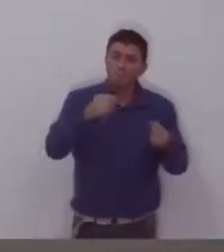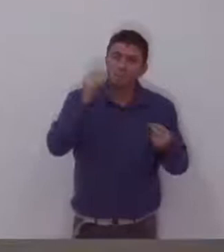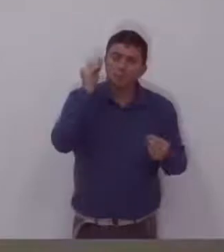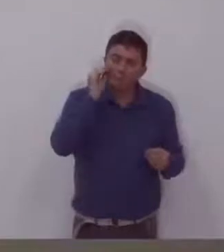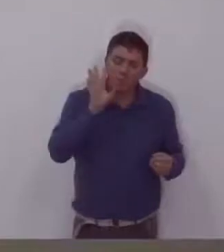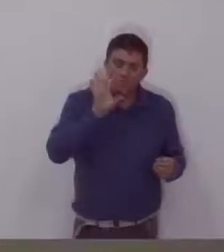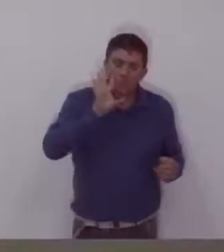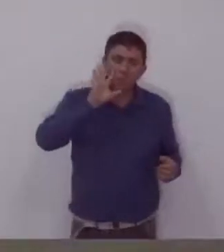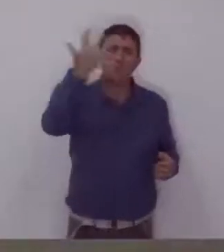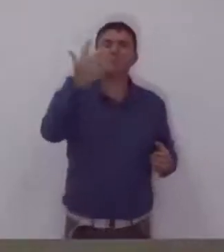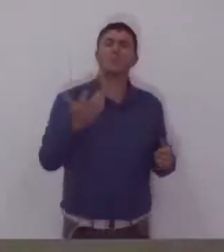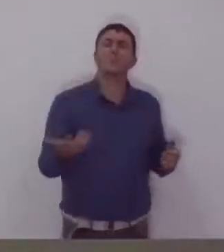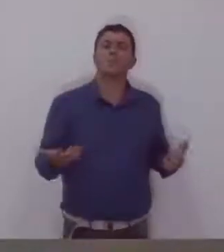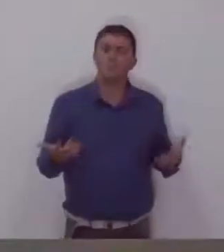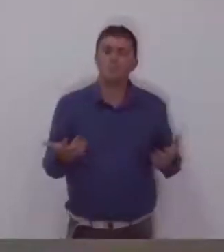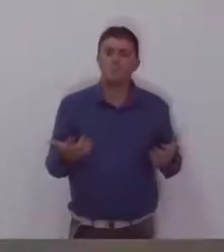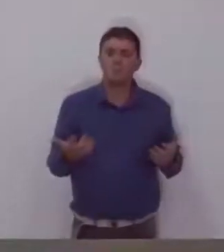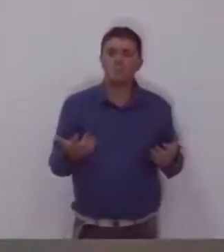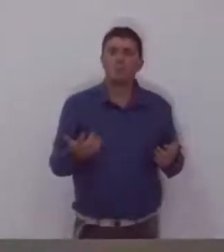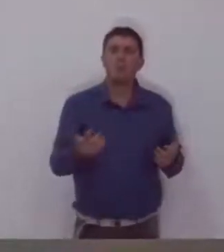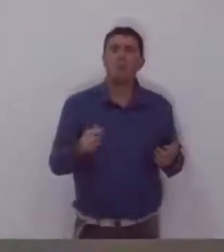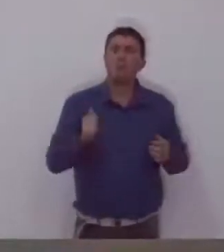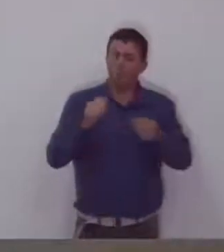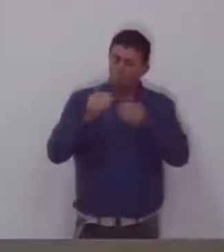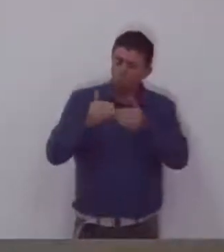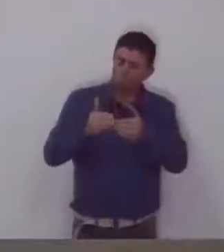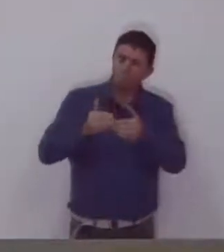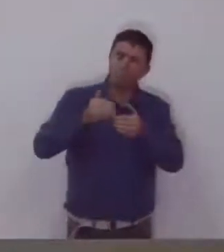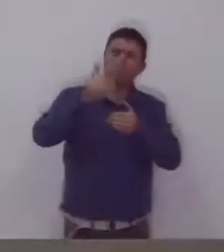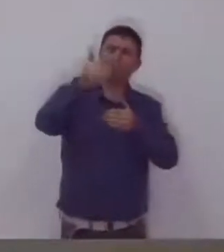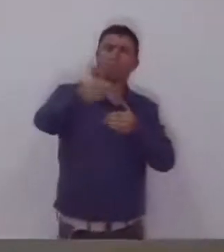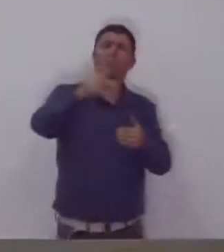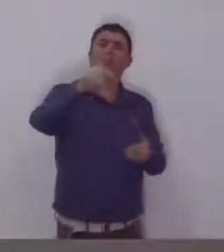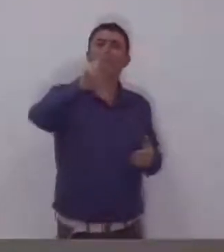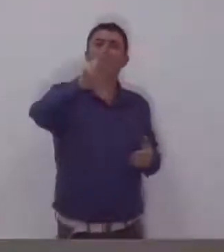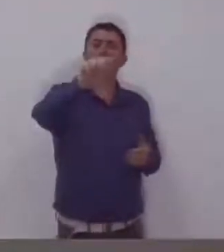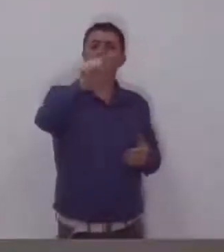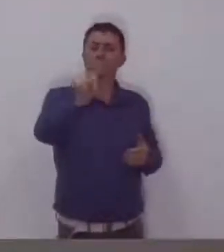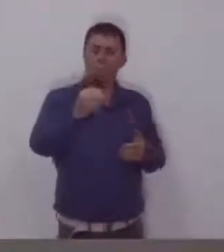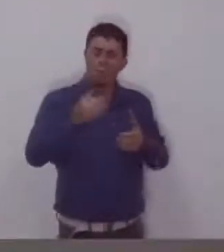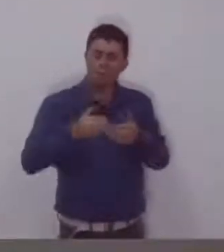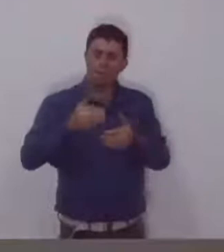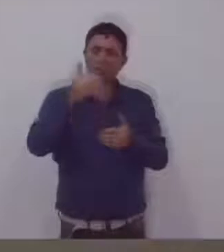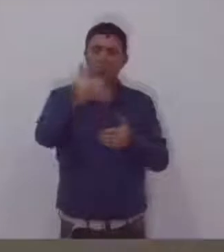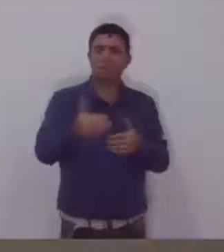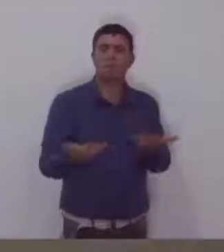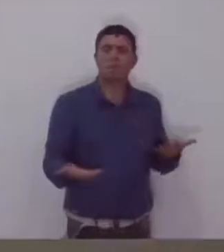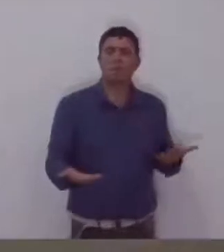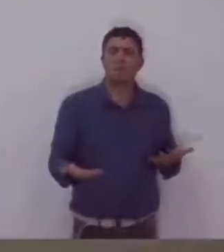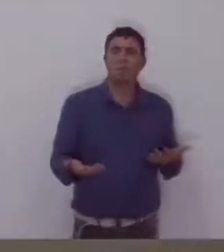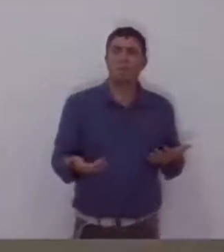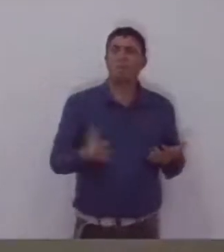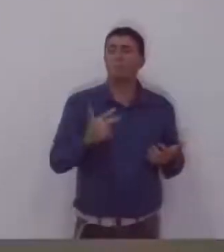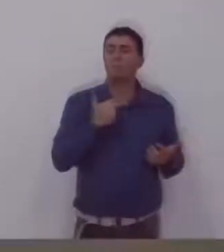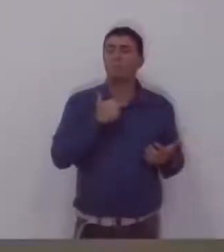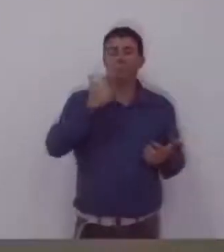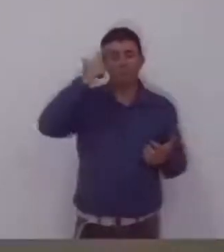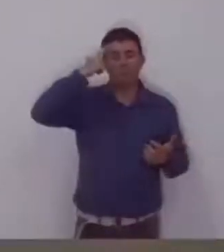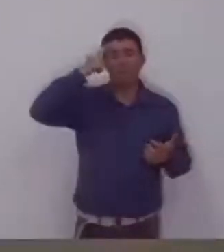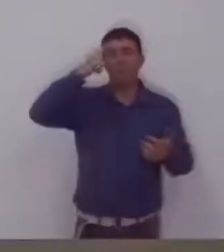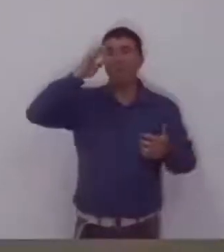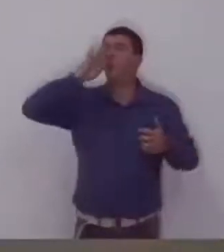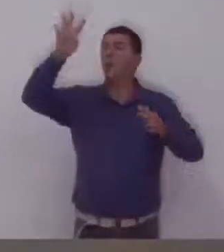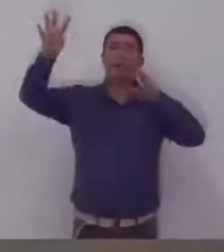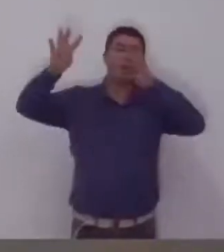essa situação, que seja a longo prazo, mas não pode simplesmente toda vez ah, foi a chuva, e ficar nisso aí.